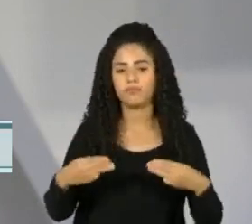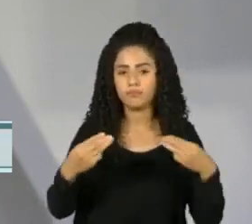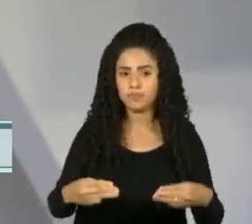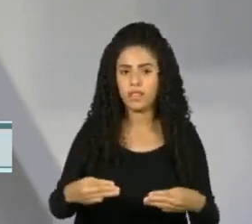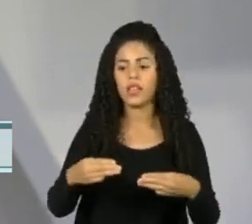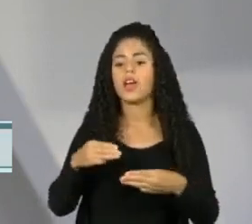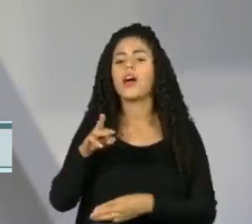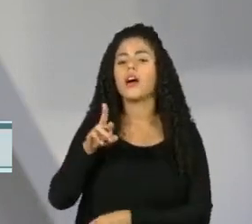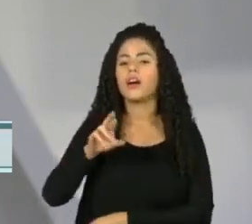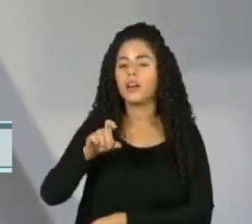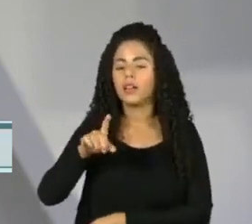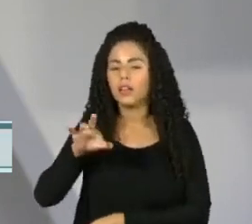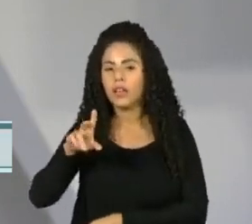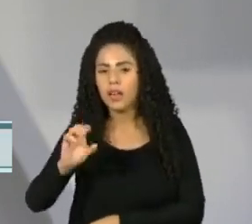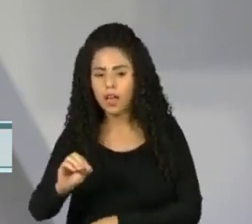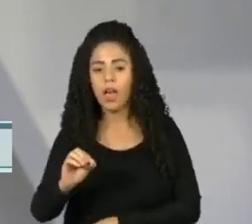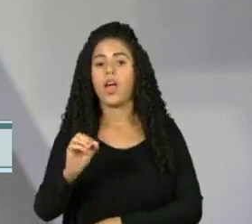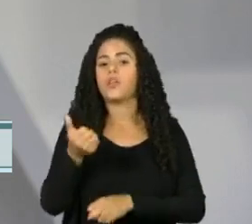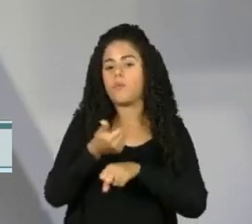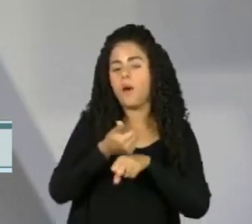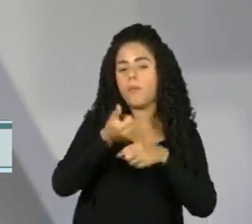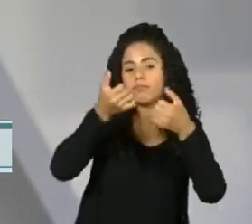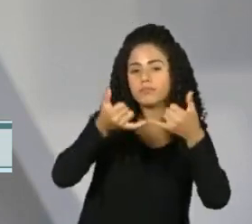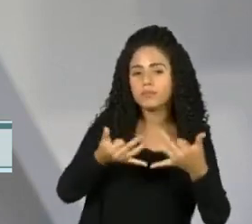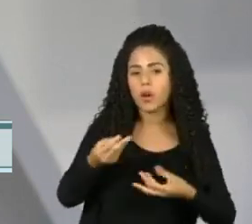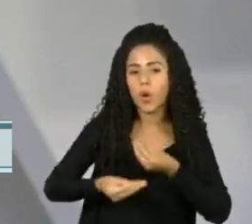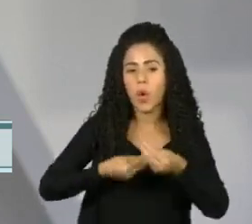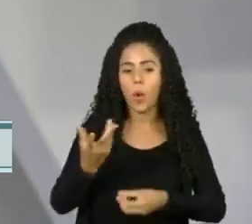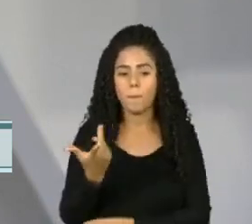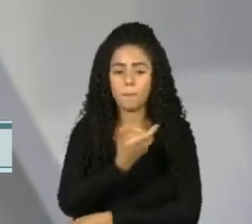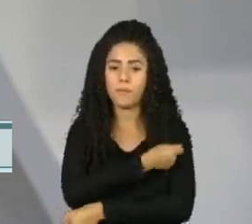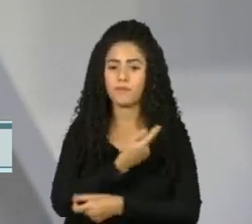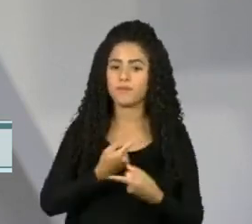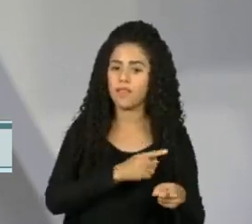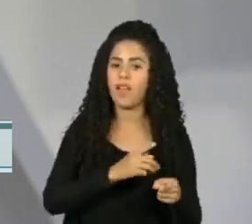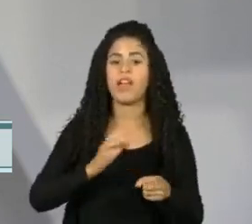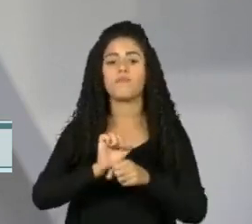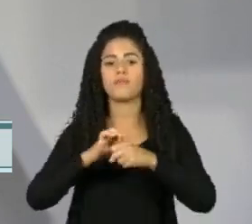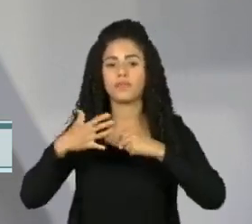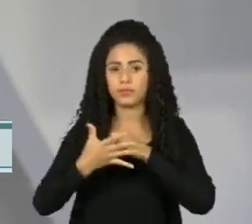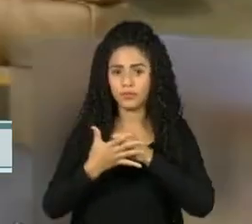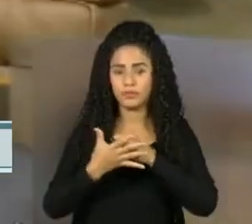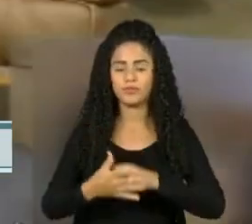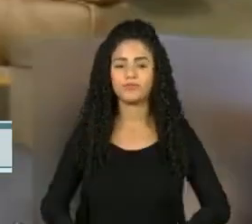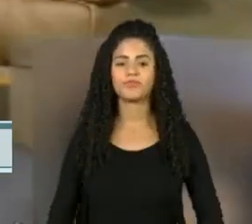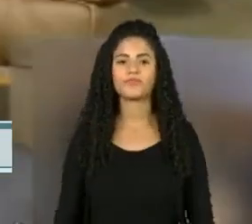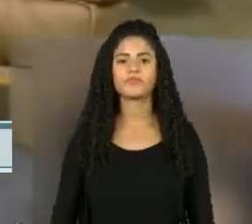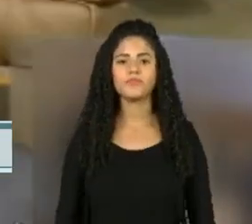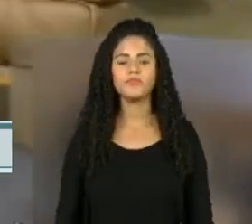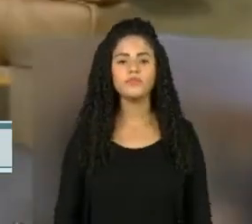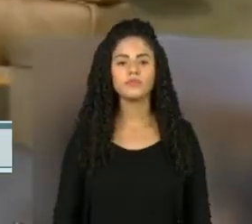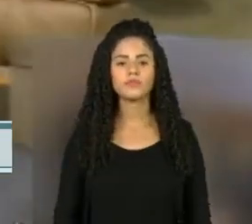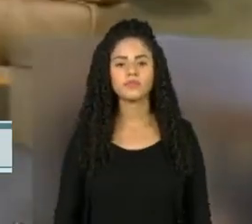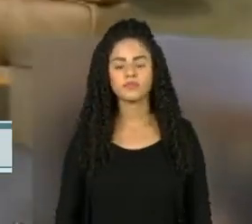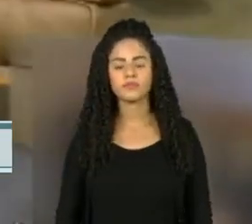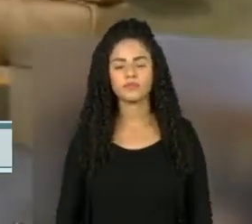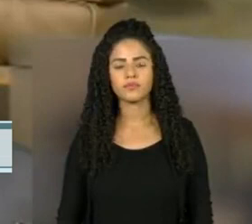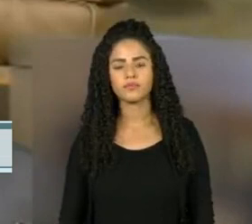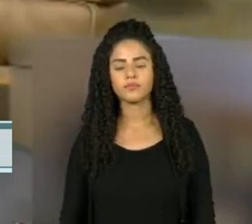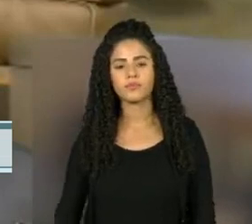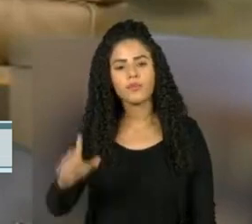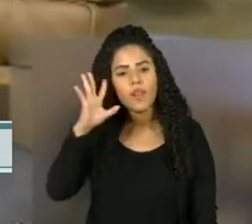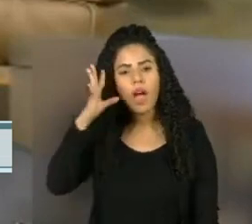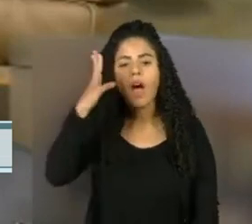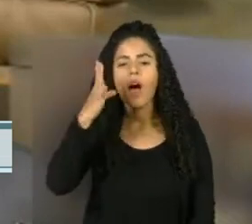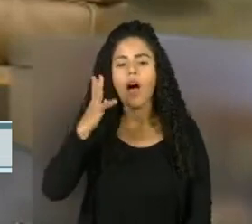Neto, explicar a nota técnica que é contrária à vacinação contra o coronavírus. A decisão de